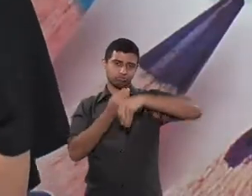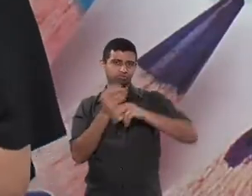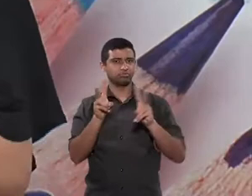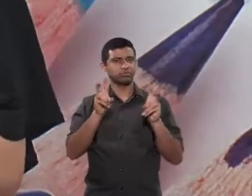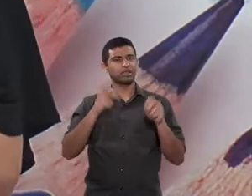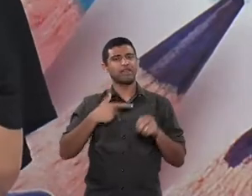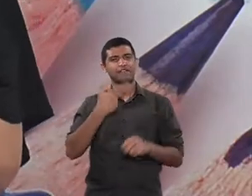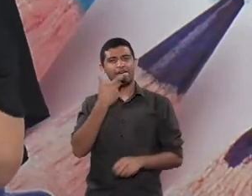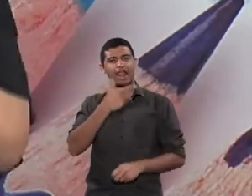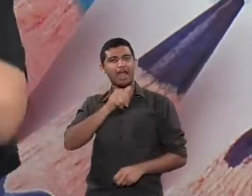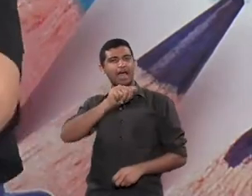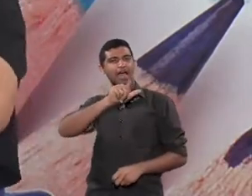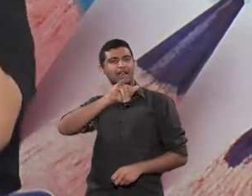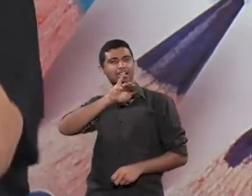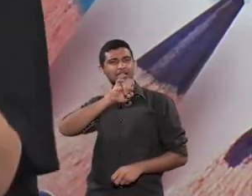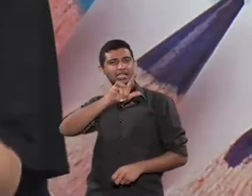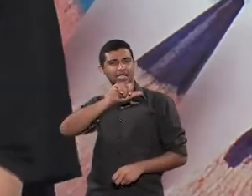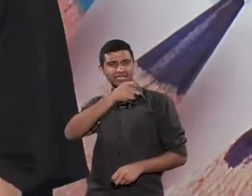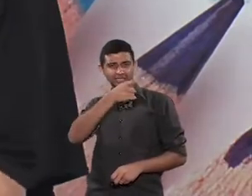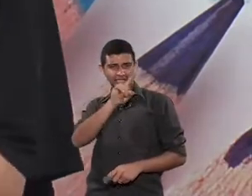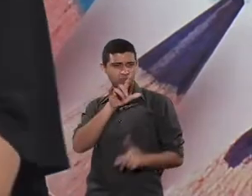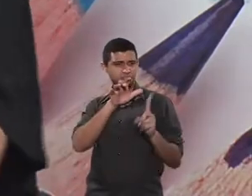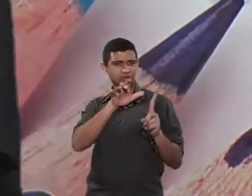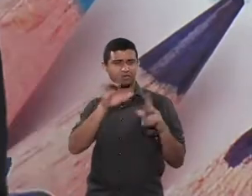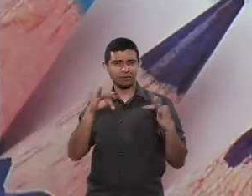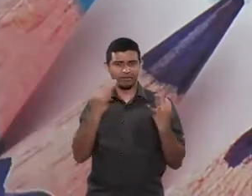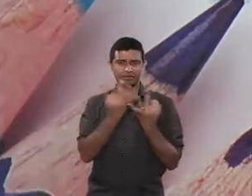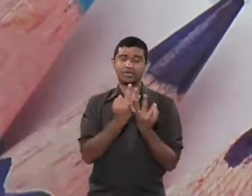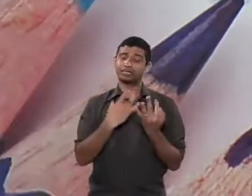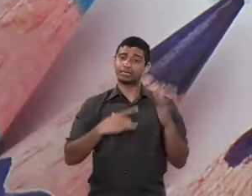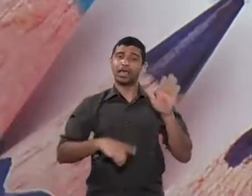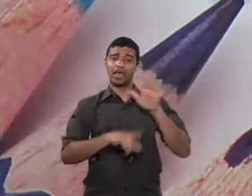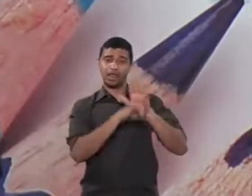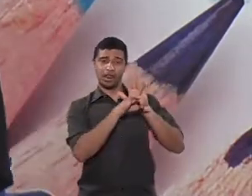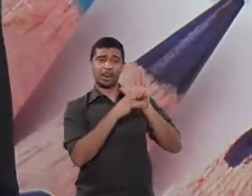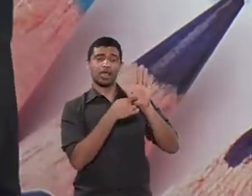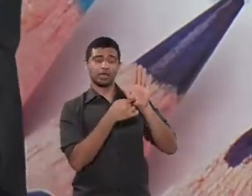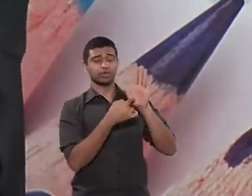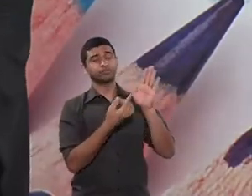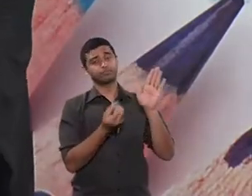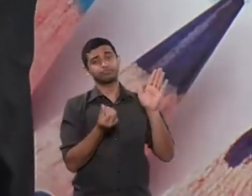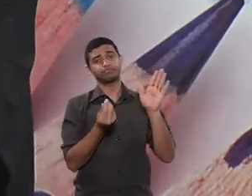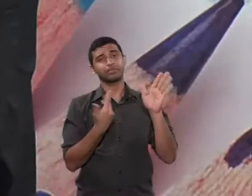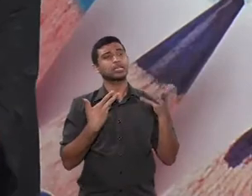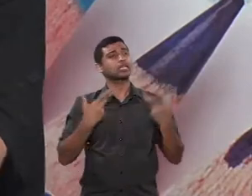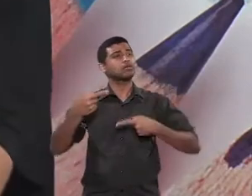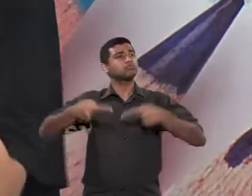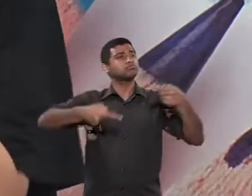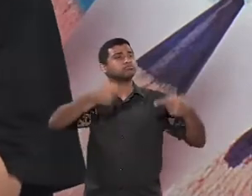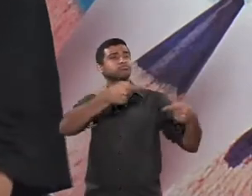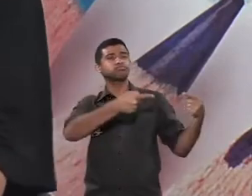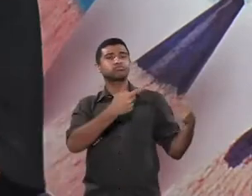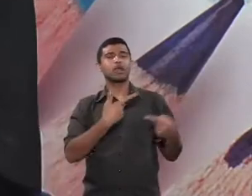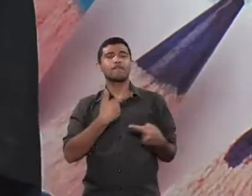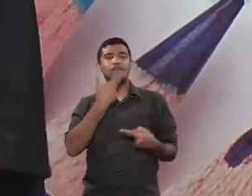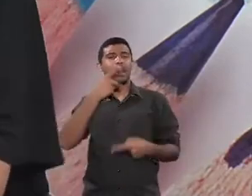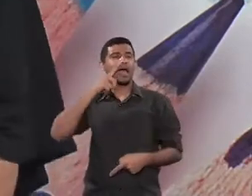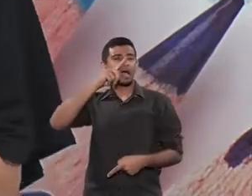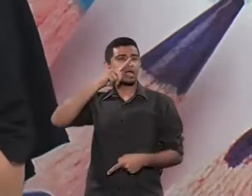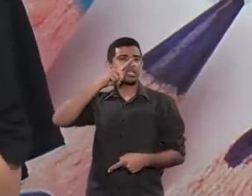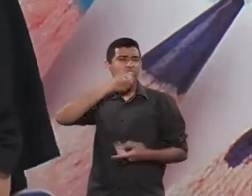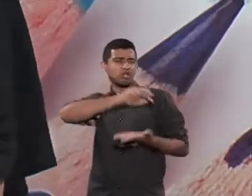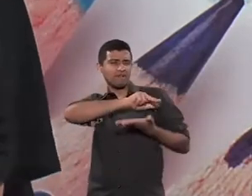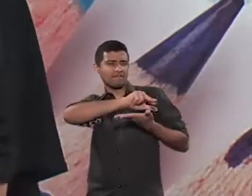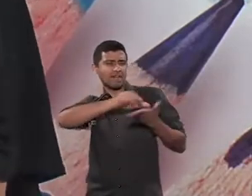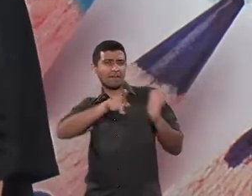né? O que é alienação parental, o que não é, a gente tem a lei, queria que vocês discutissem um pouquinho os